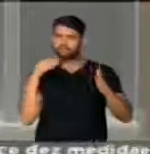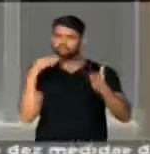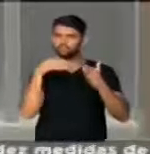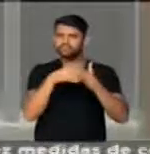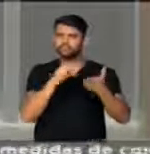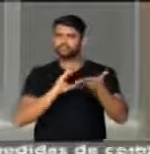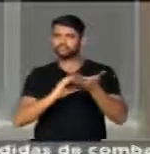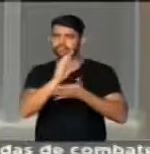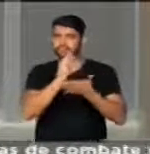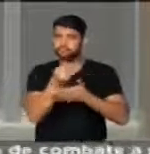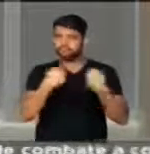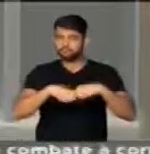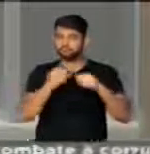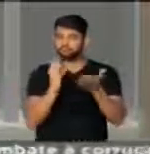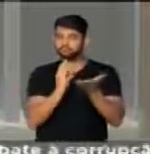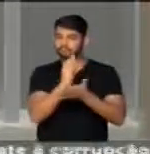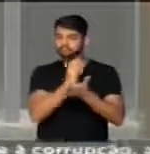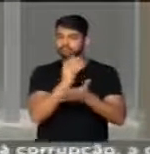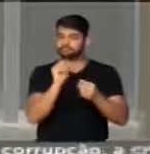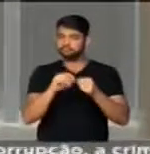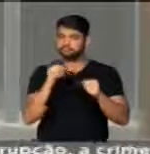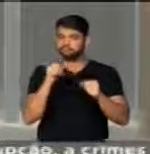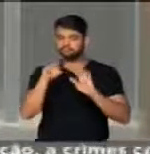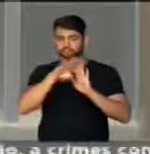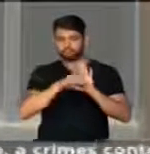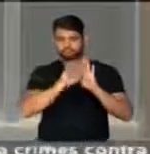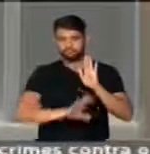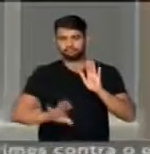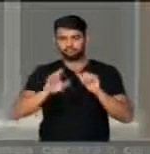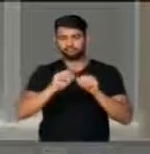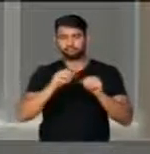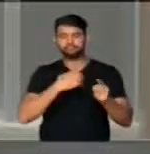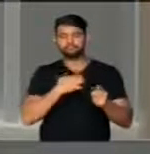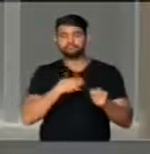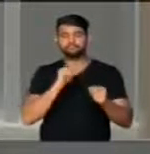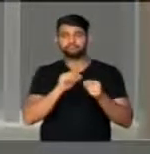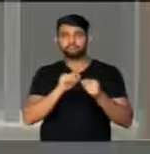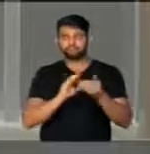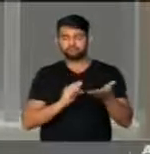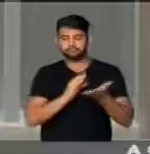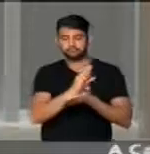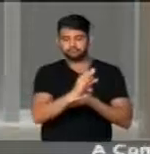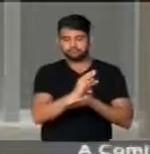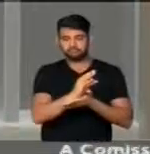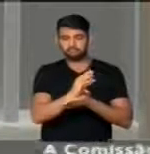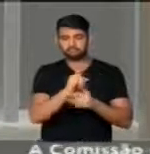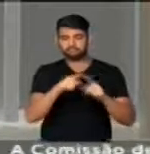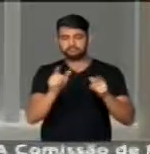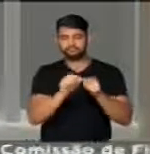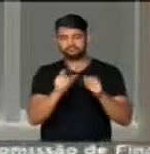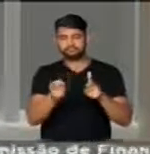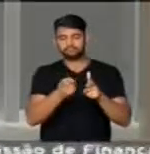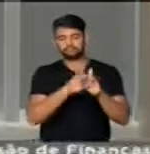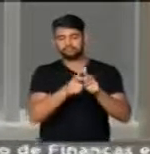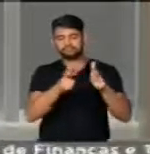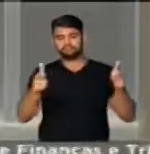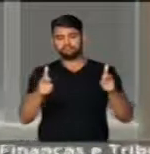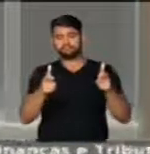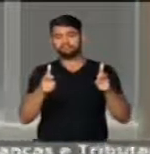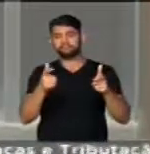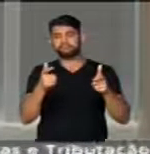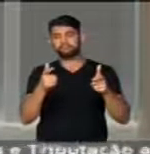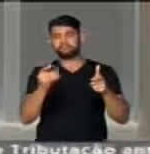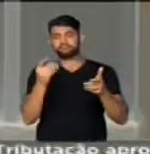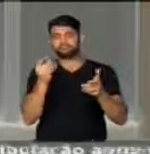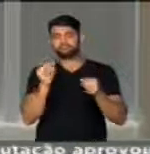recursos necessários para a execução do plano, no sentido de suprir a grande lacuna e